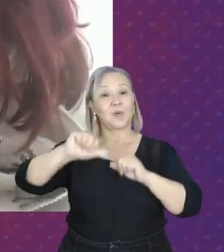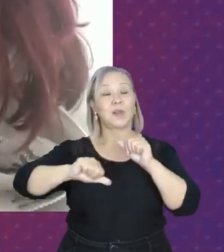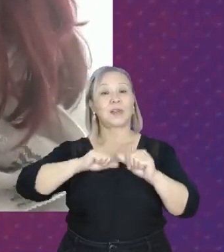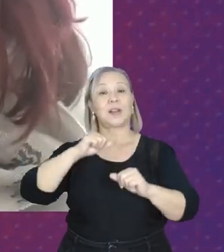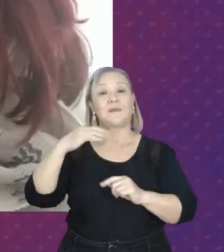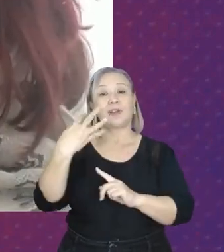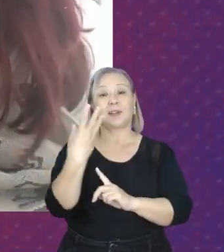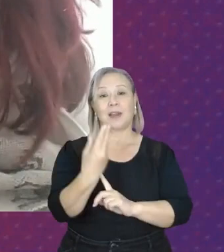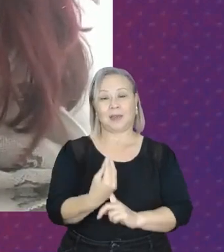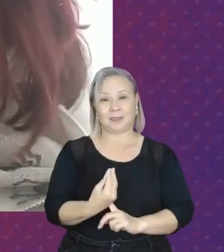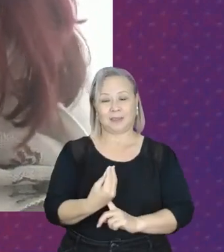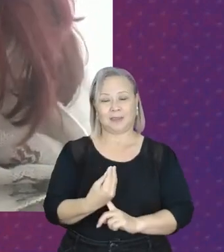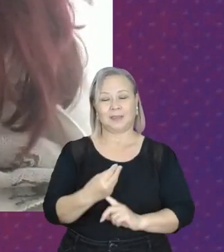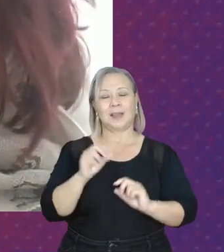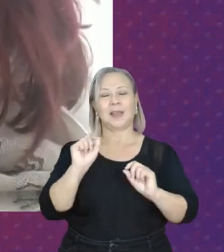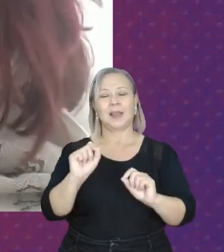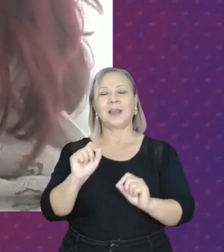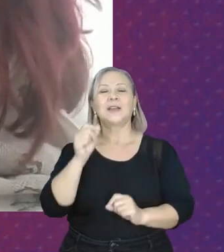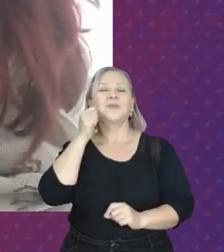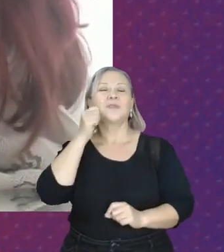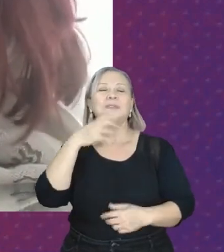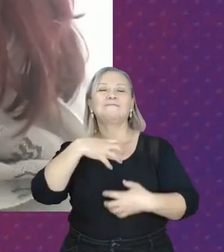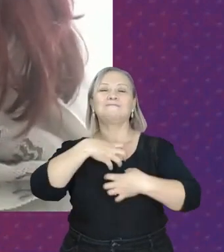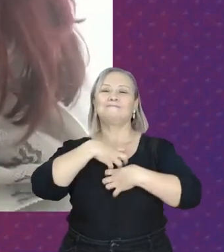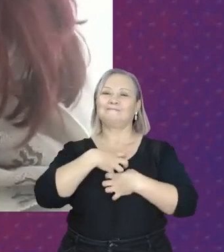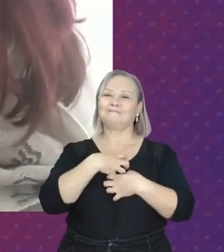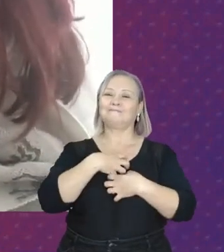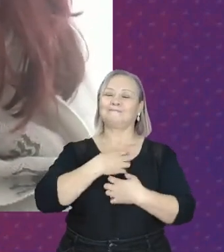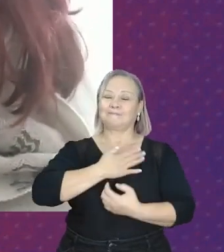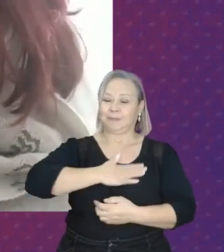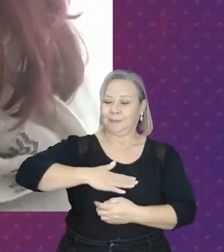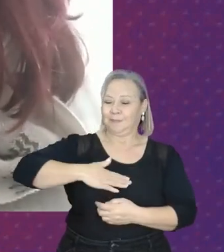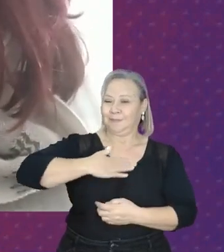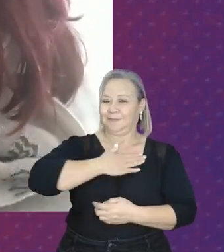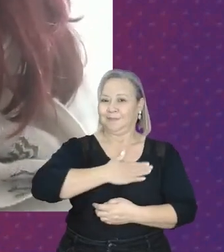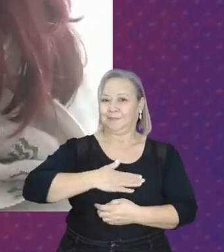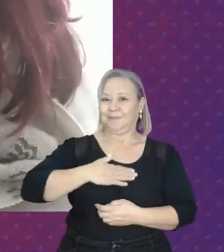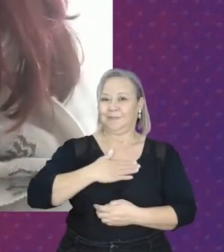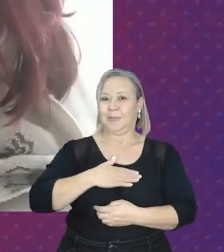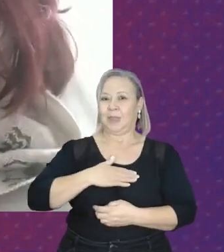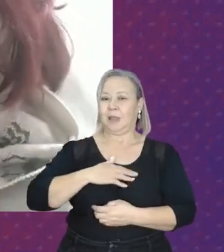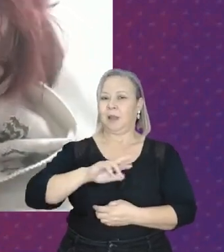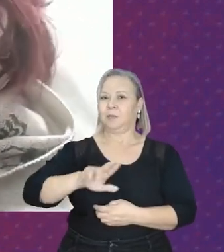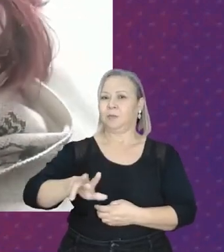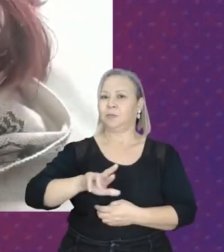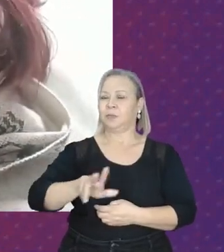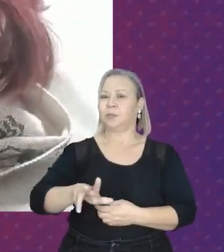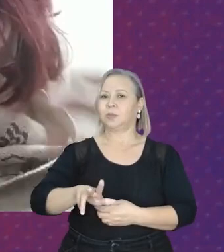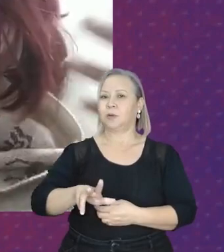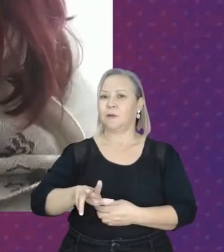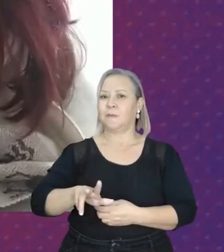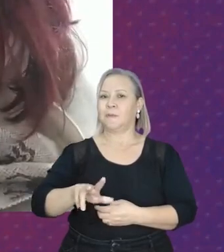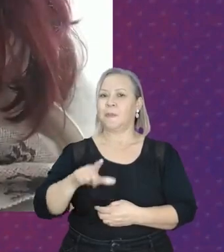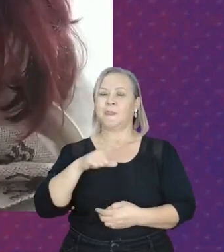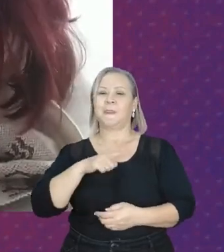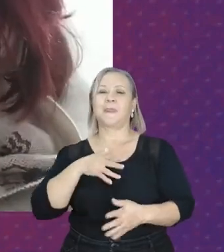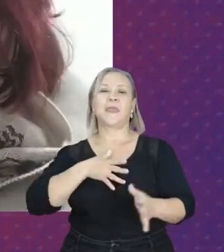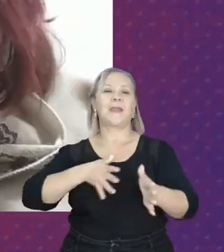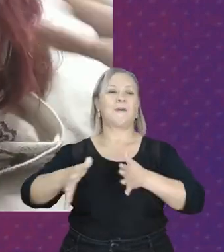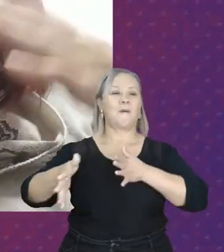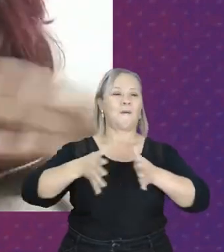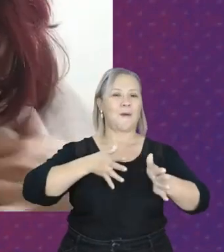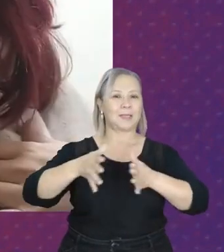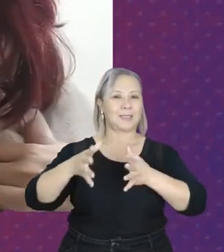as mulheres sintam o prazer que é não apenas ter o acesso